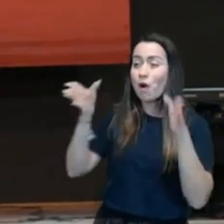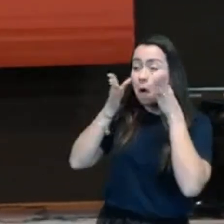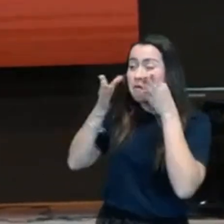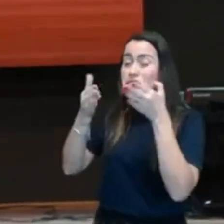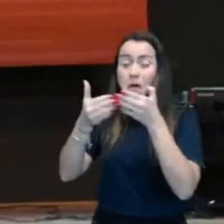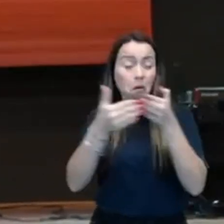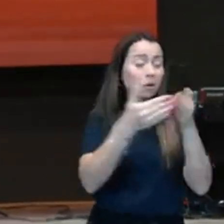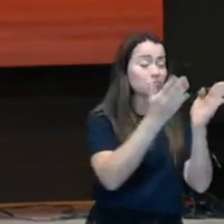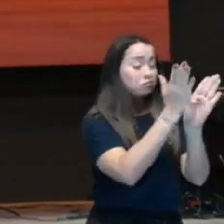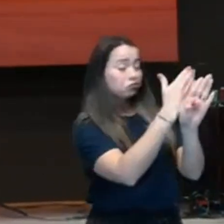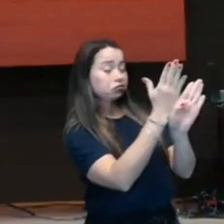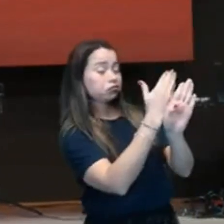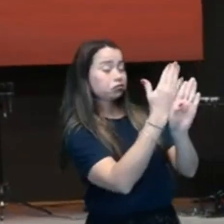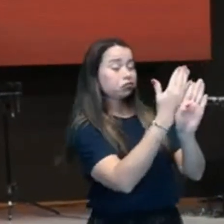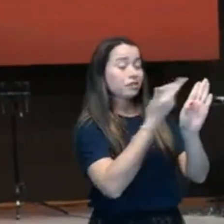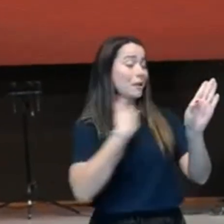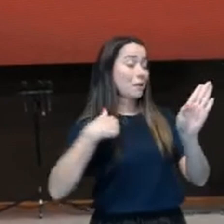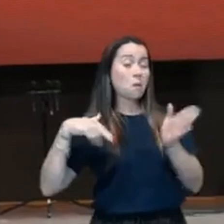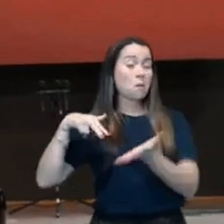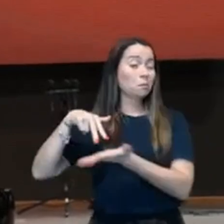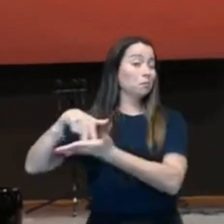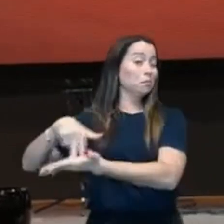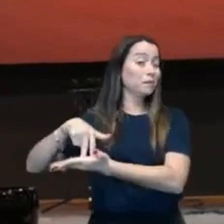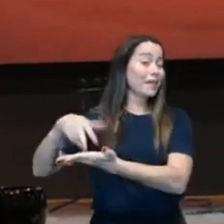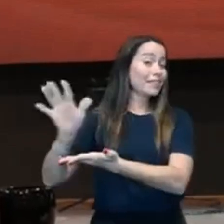não estou fixo nele, eu posso cair a qualquer momento.